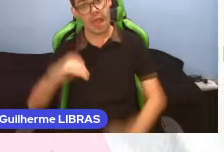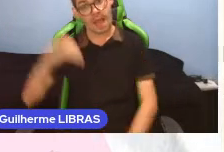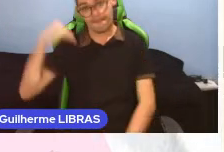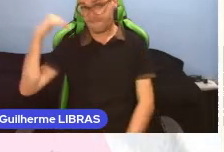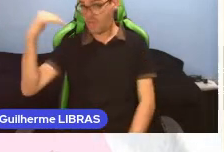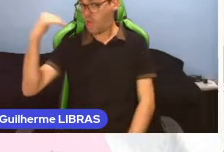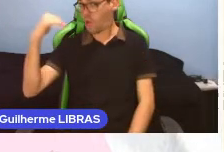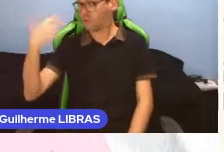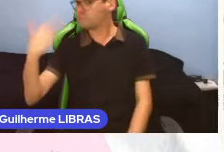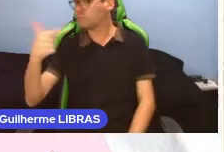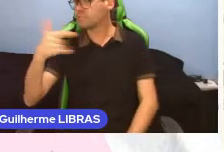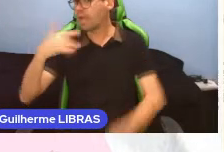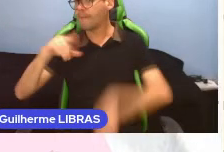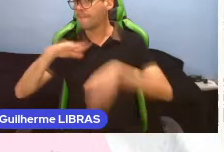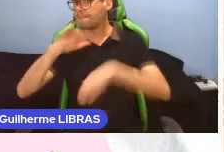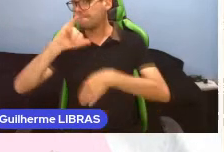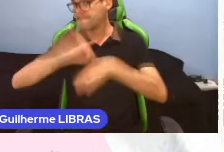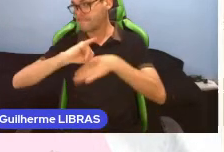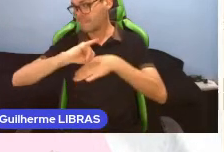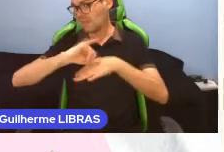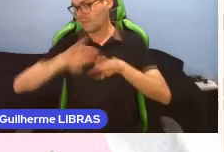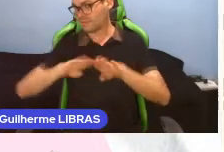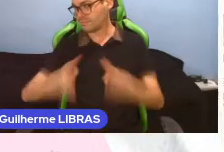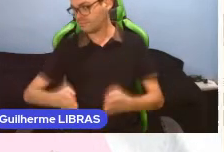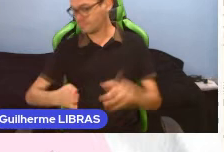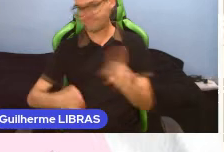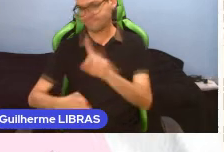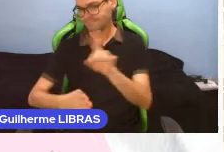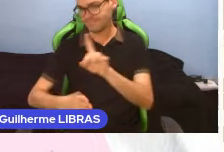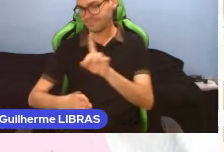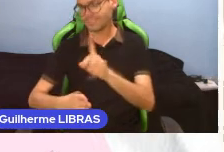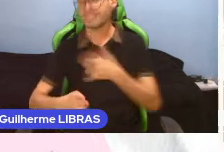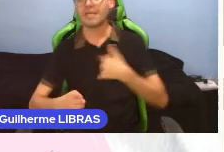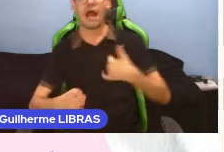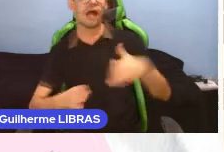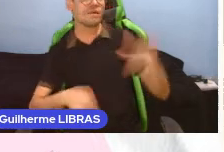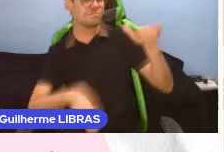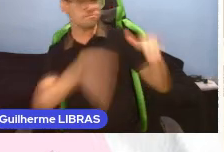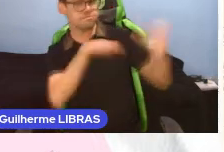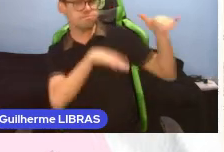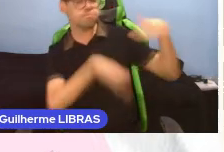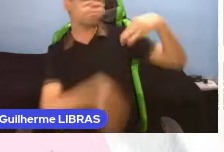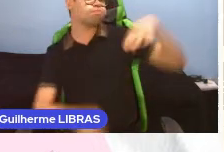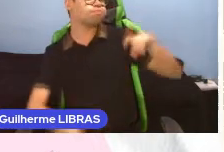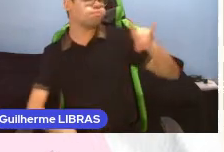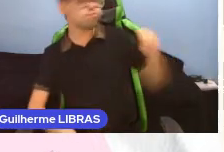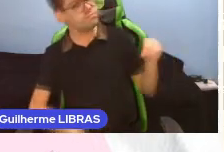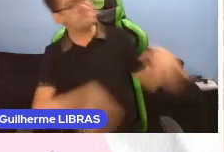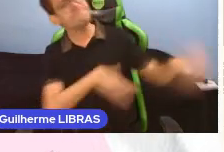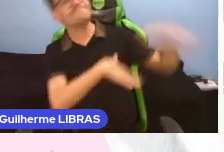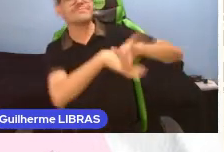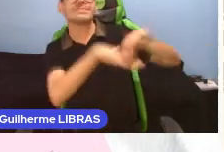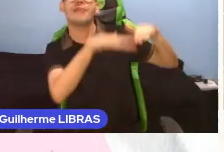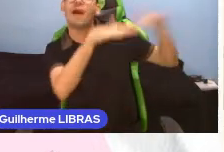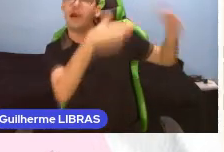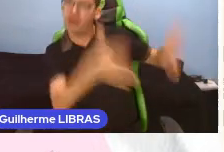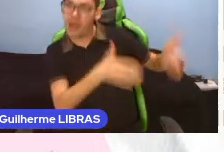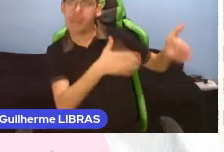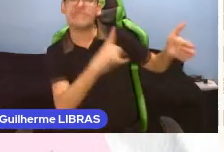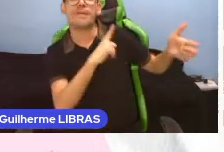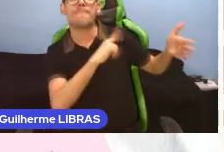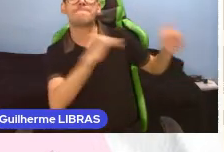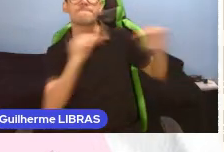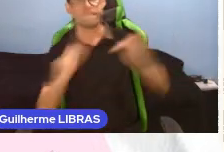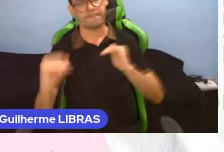cima do caixote. A criança de tamanho médio está em cima de um caixote e a criança pequena em cima de dois